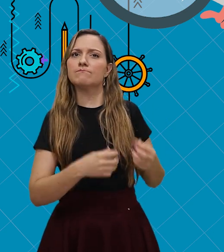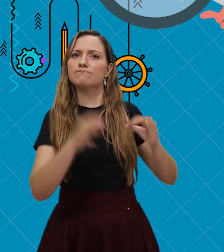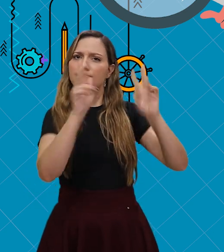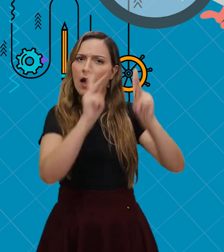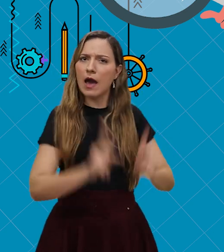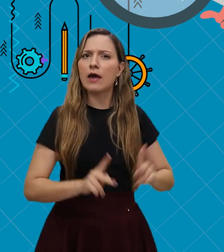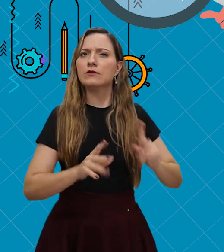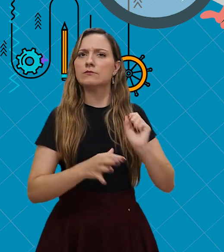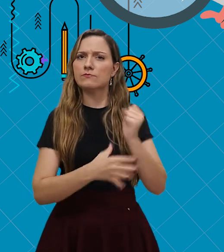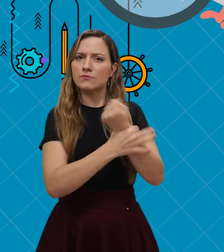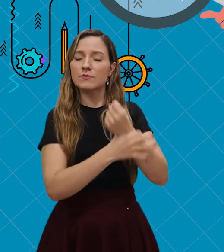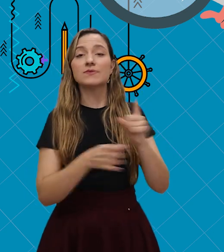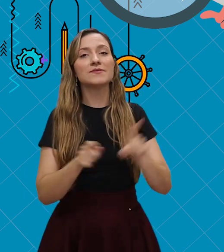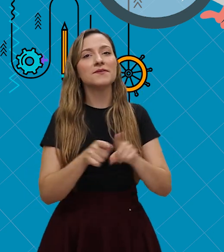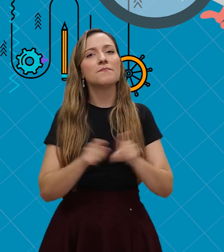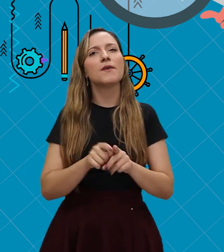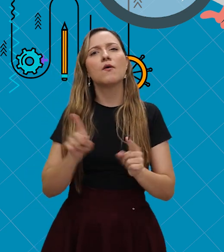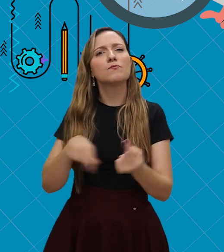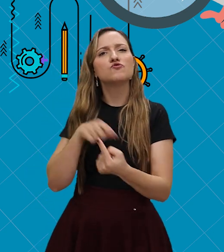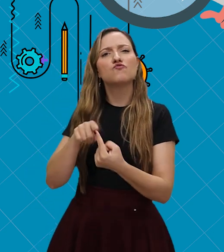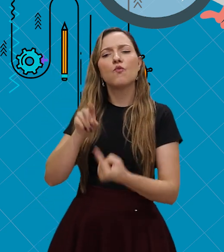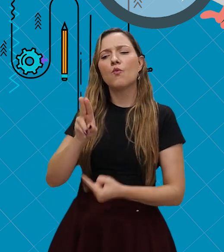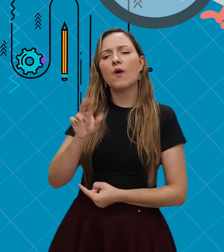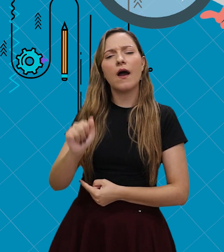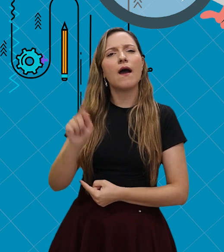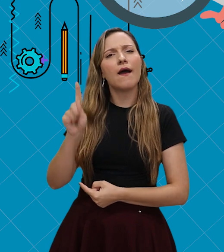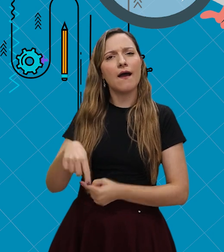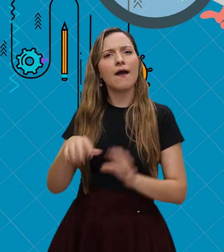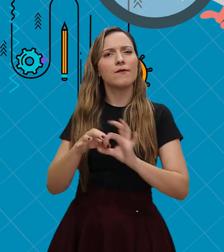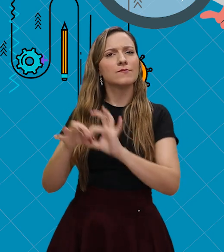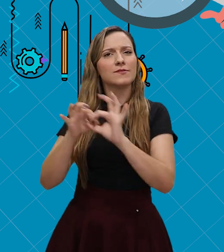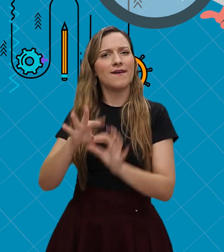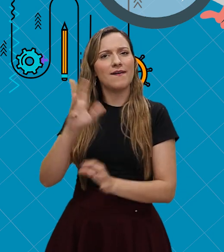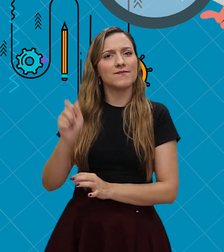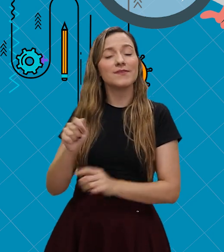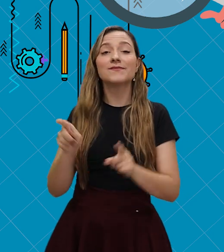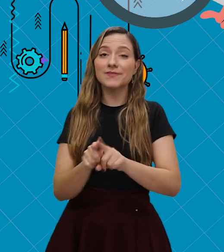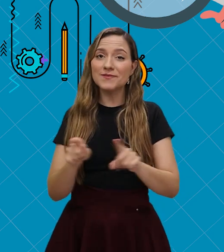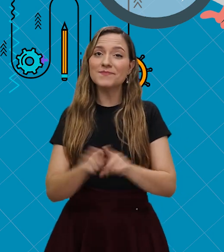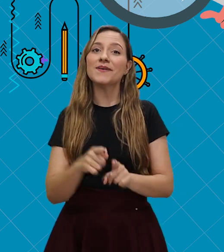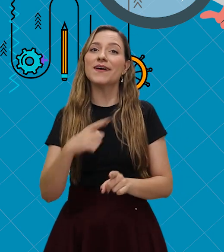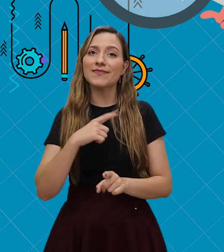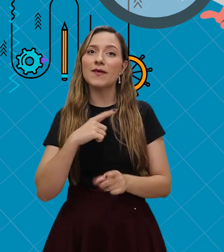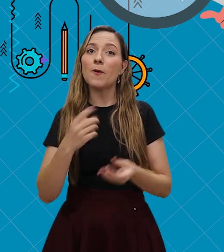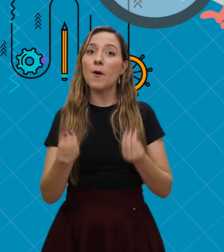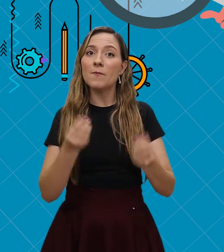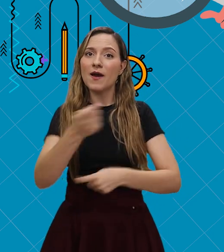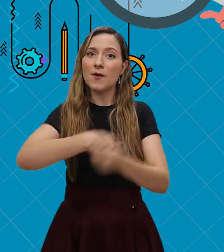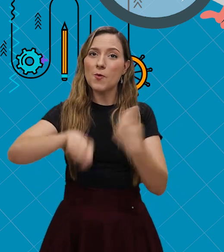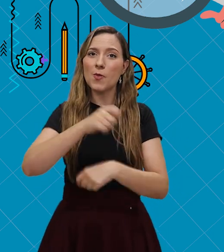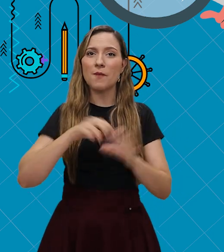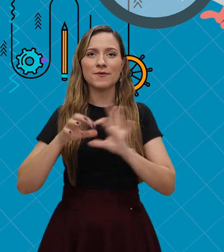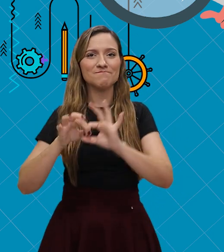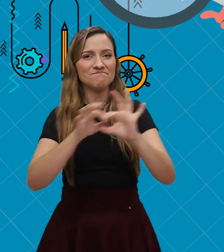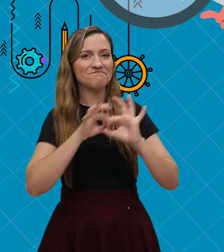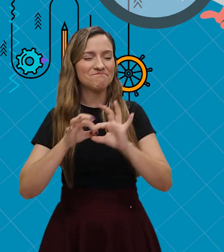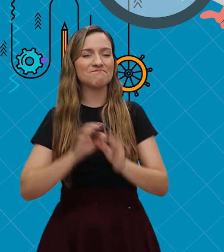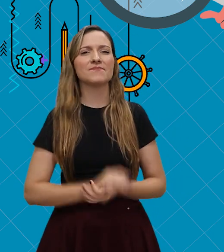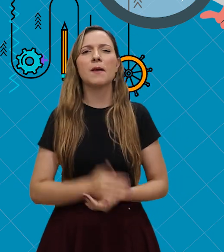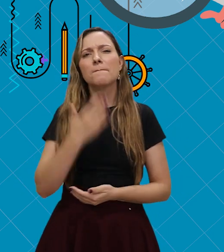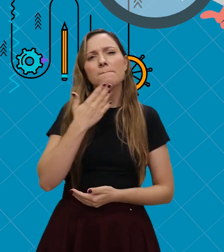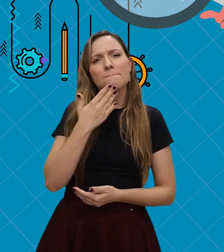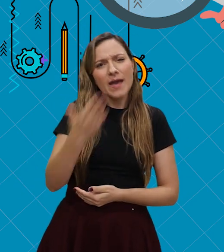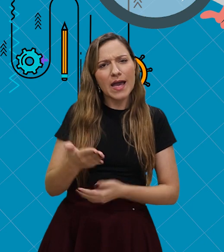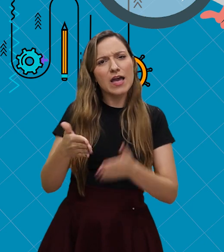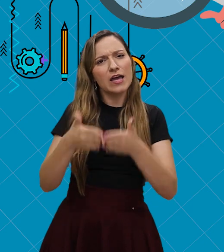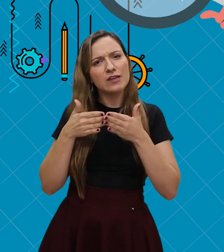objetivos da UA, que é a União Africana e a Integração Econômica. Peça aos grupos para